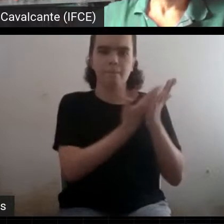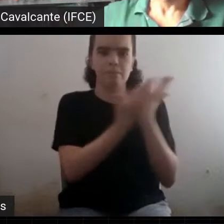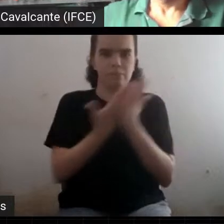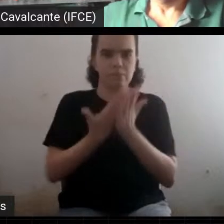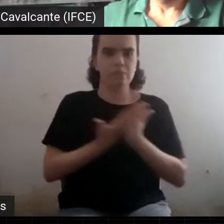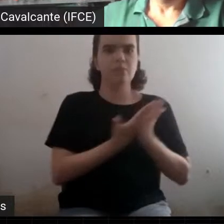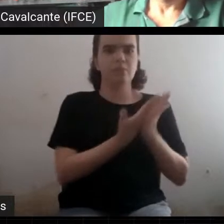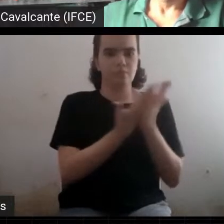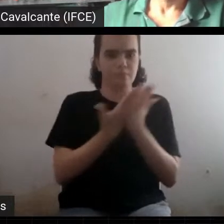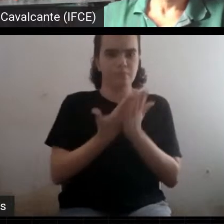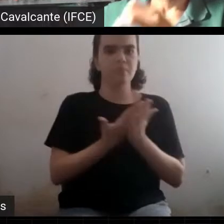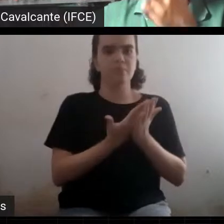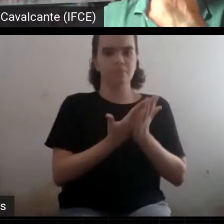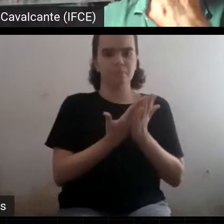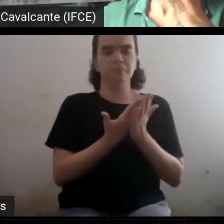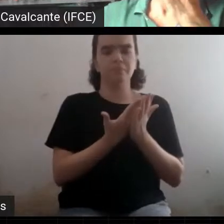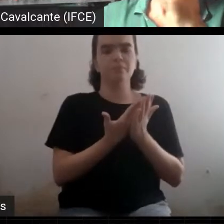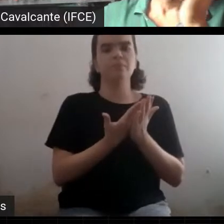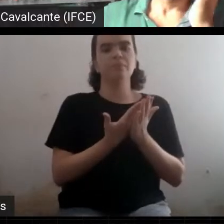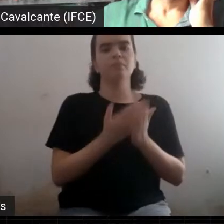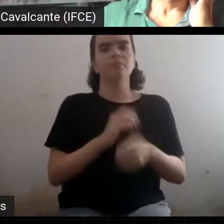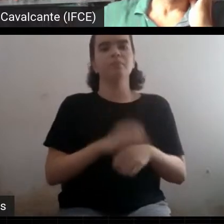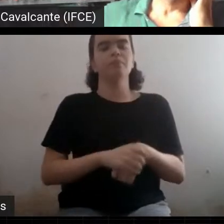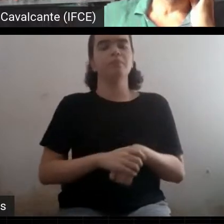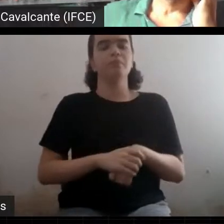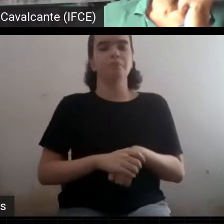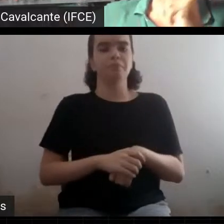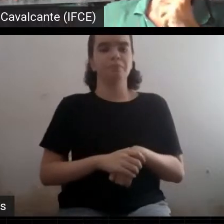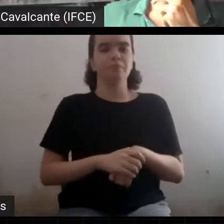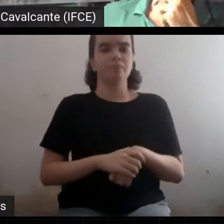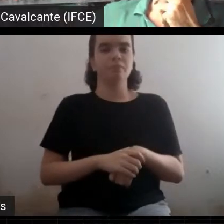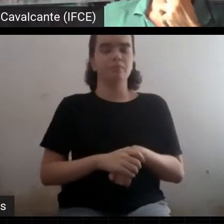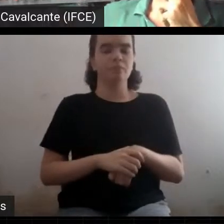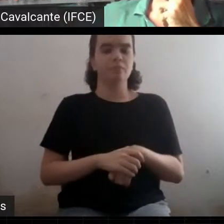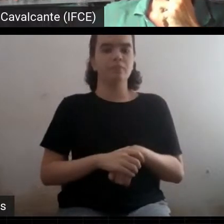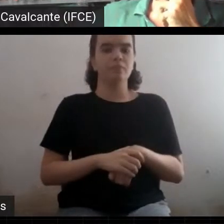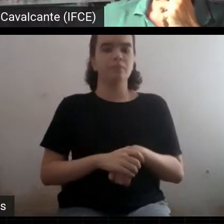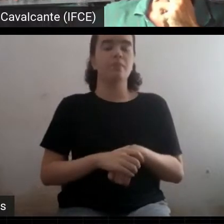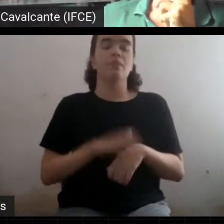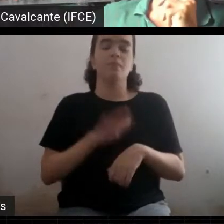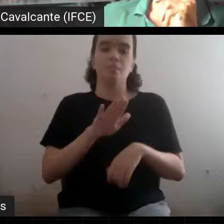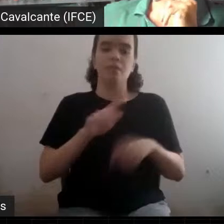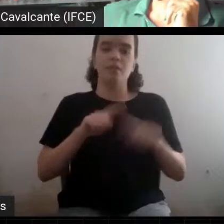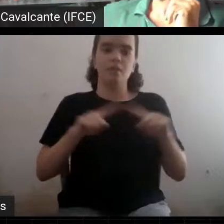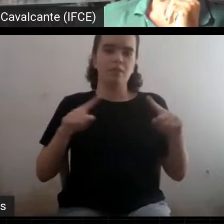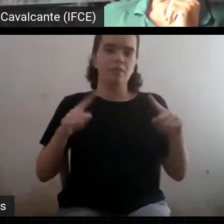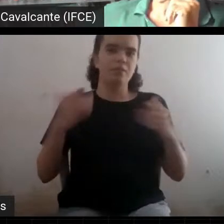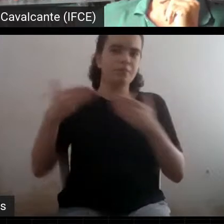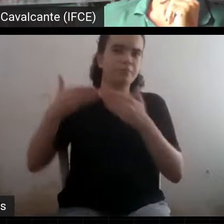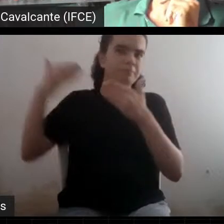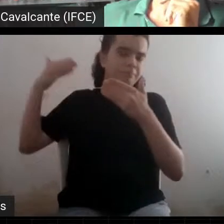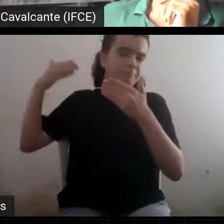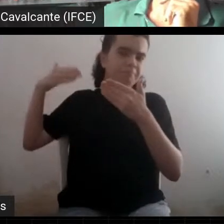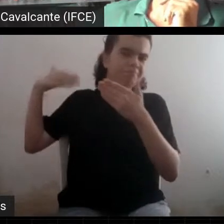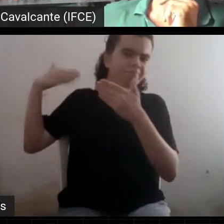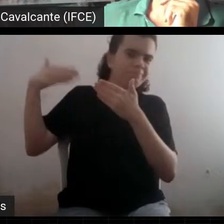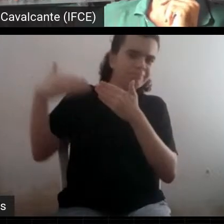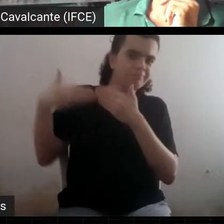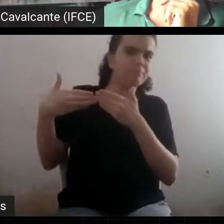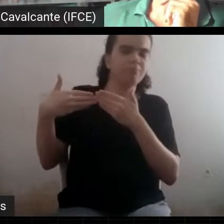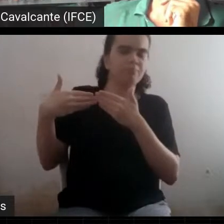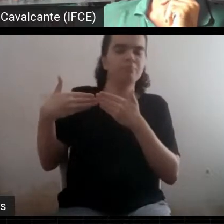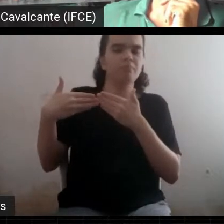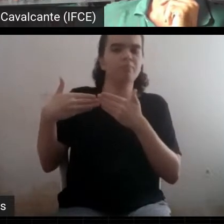testes e passou em todos os testes. Mais recentemente, que, aliás, é alvo dessa coisa da